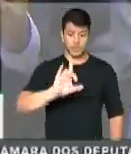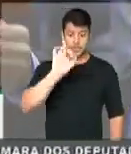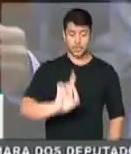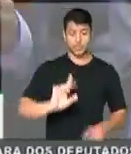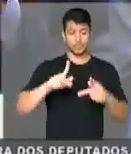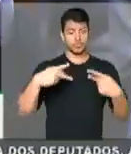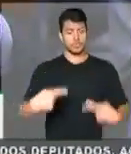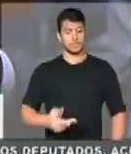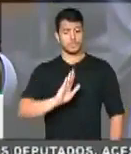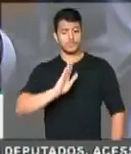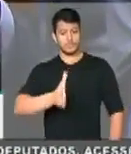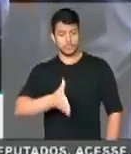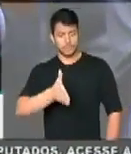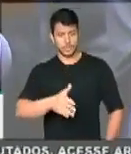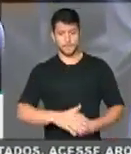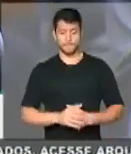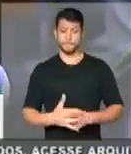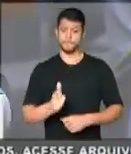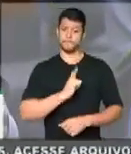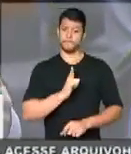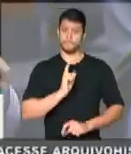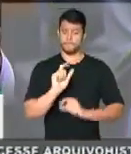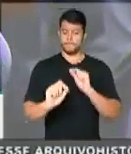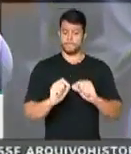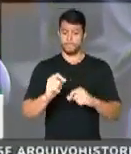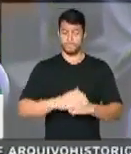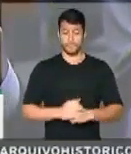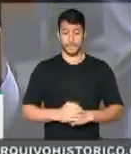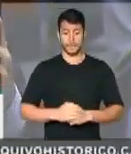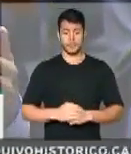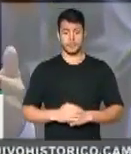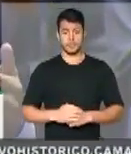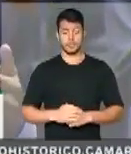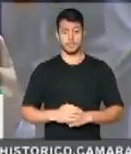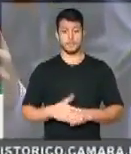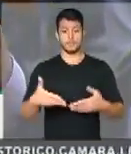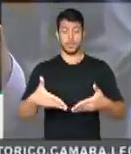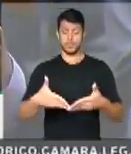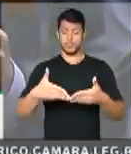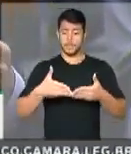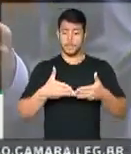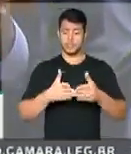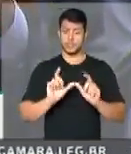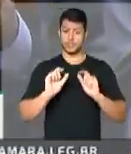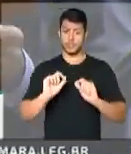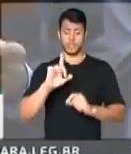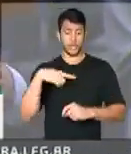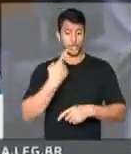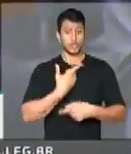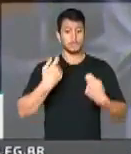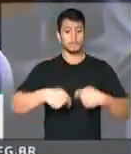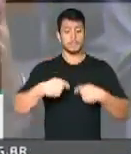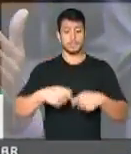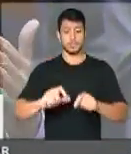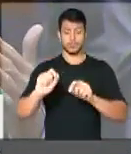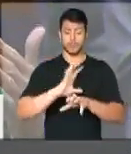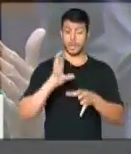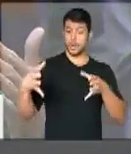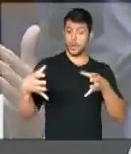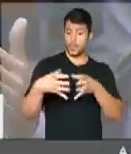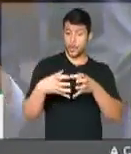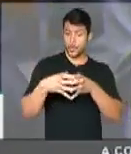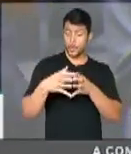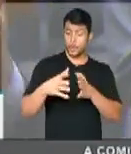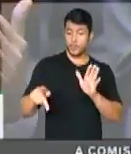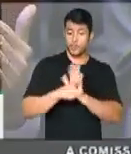oficiou o Itamaraty, o ministro das Relações Exteriores, mas eu queria solicitar que nós formássemos uma comitiva de deputados de todos os